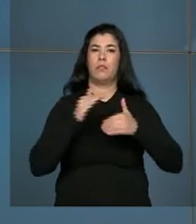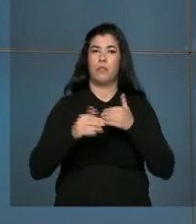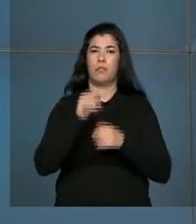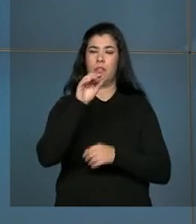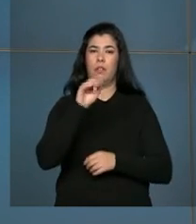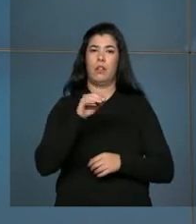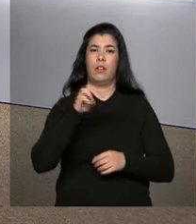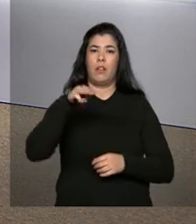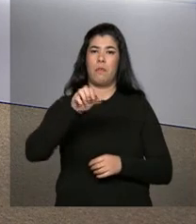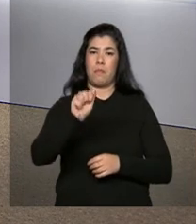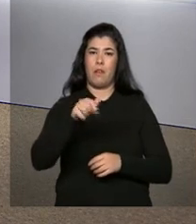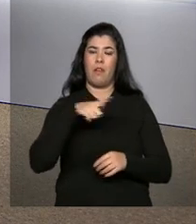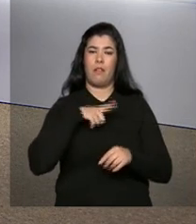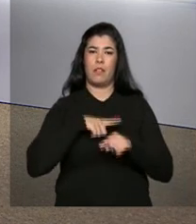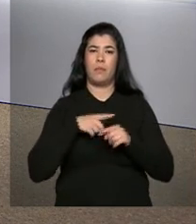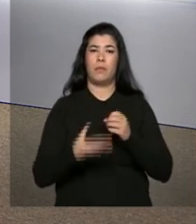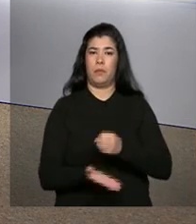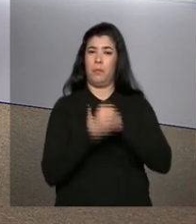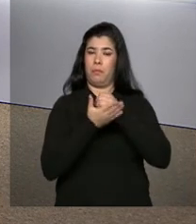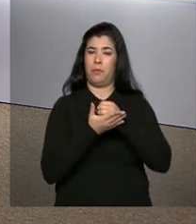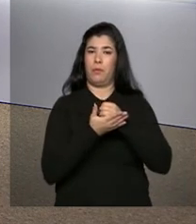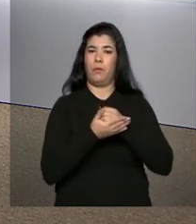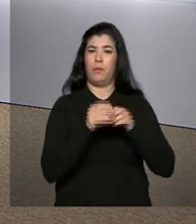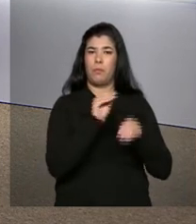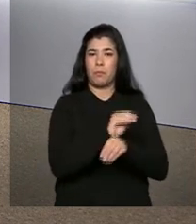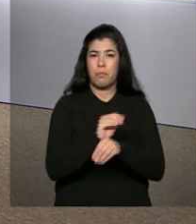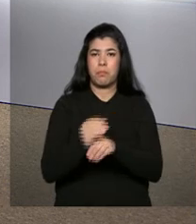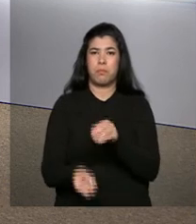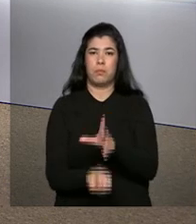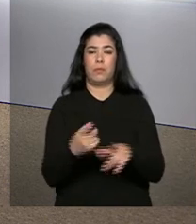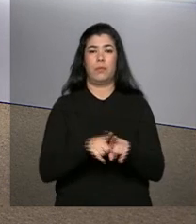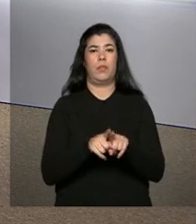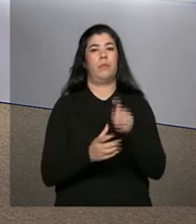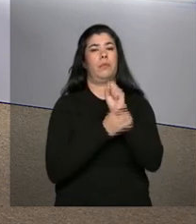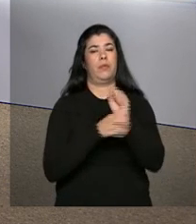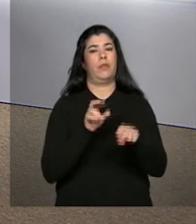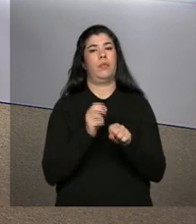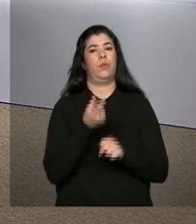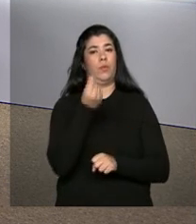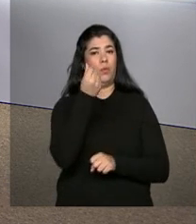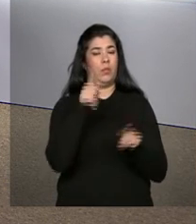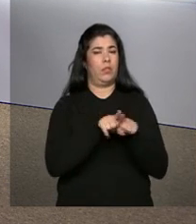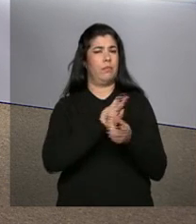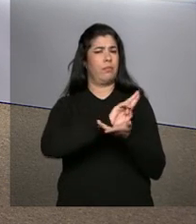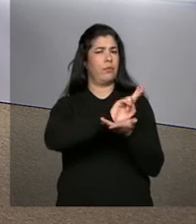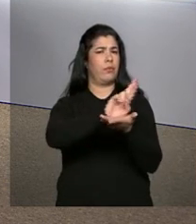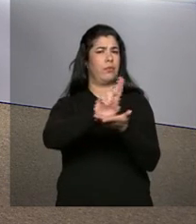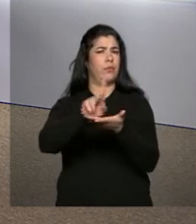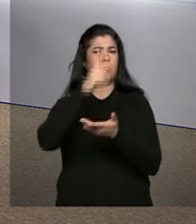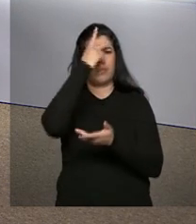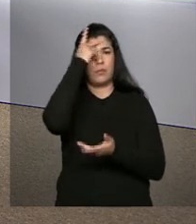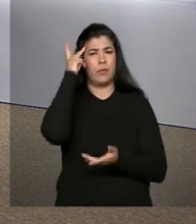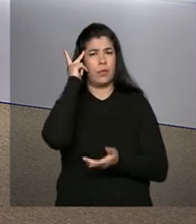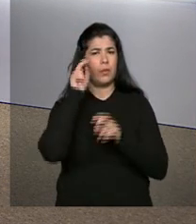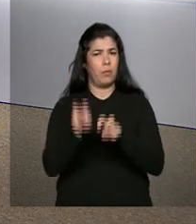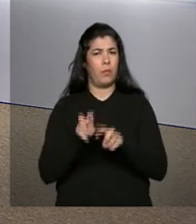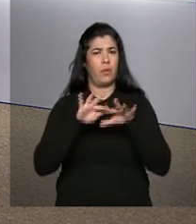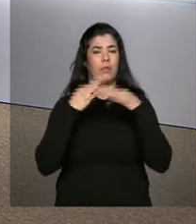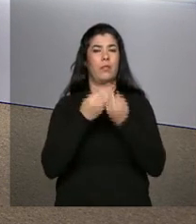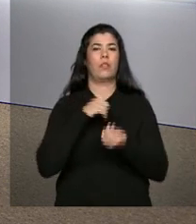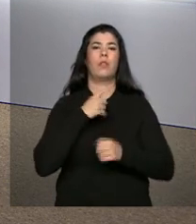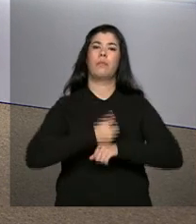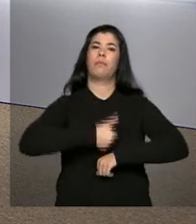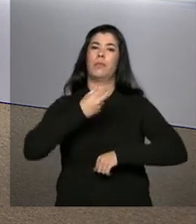Agrário. Apoio para plantar e garantir a renda. É assim que milhares de agricultores familiares têm